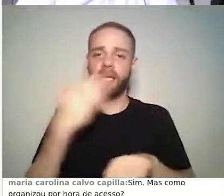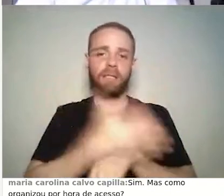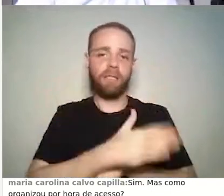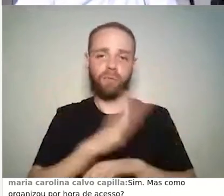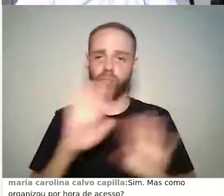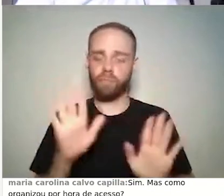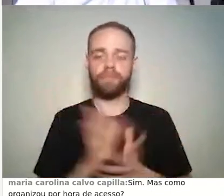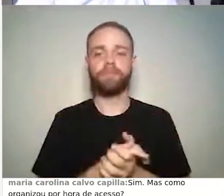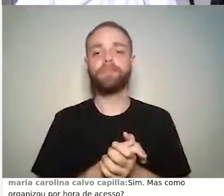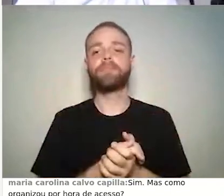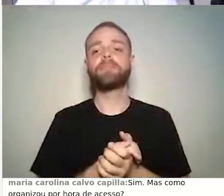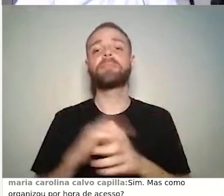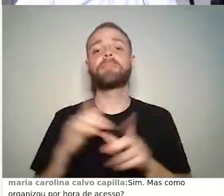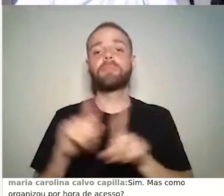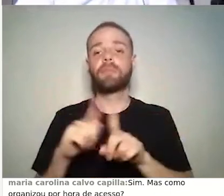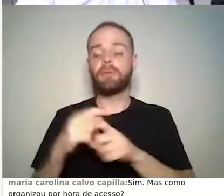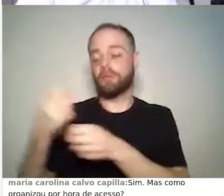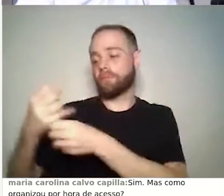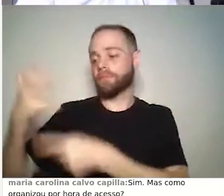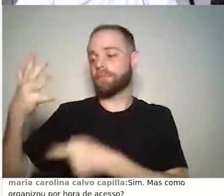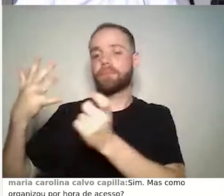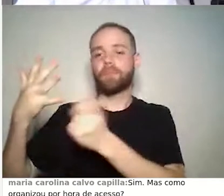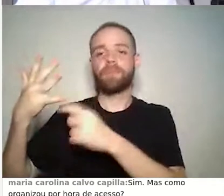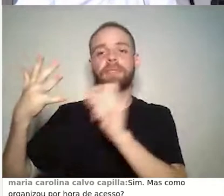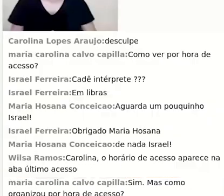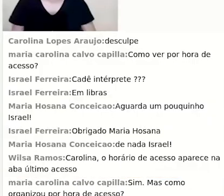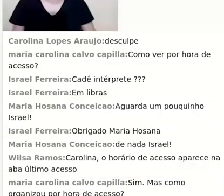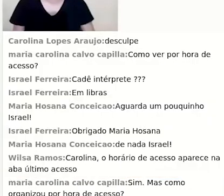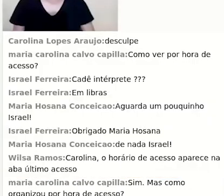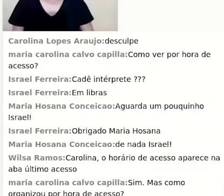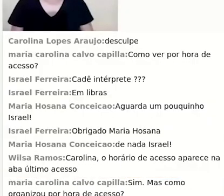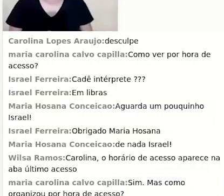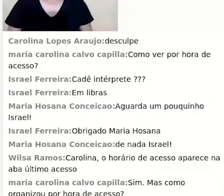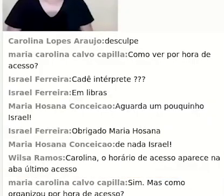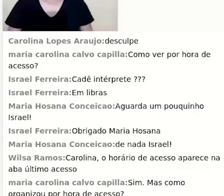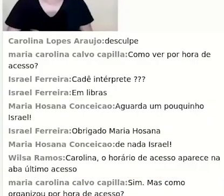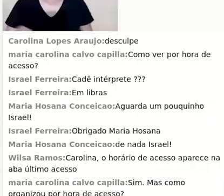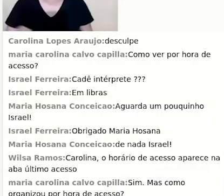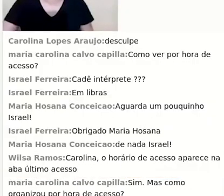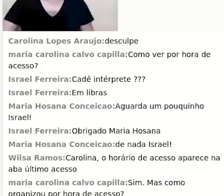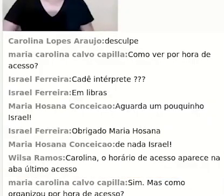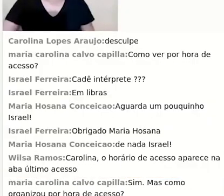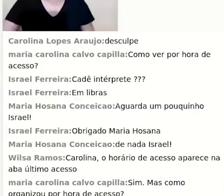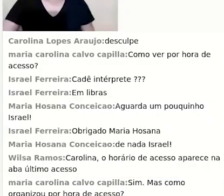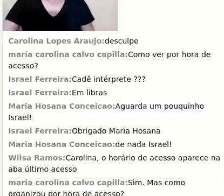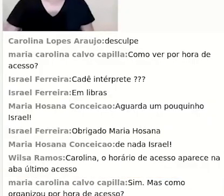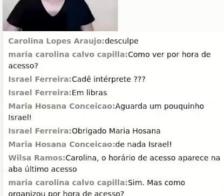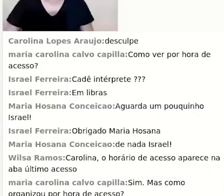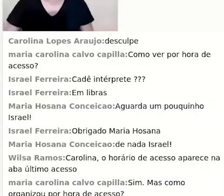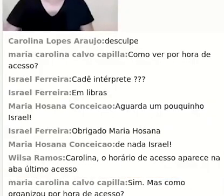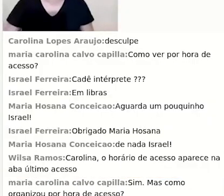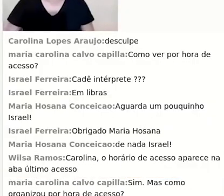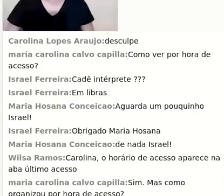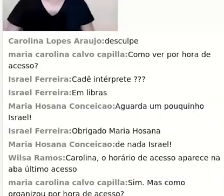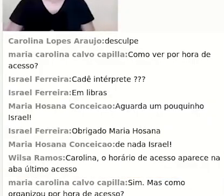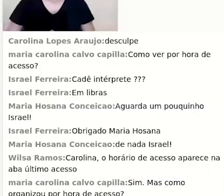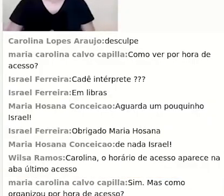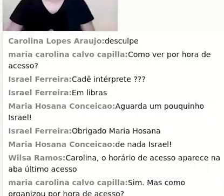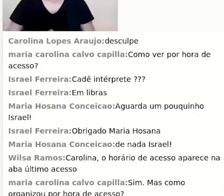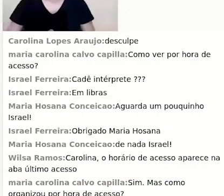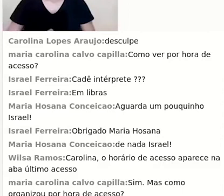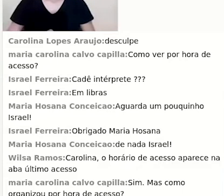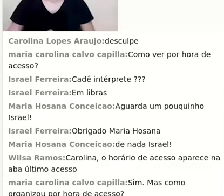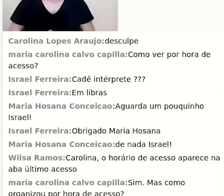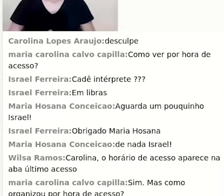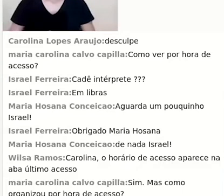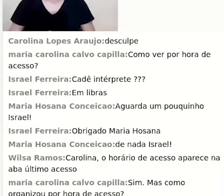é possível fazer um download dessa planilha, seja no formato CSV ou no formato compatível com